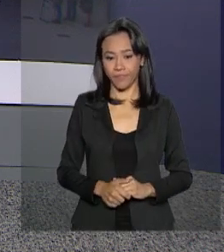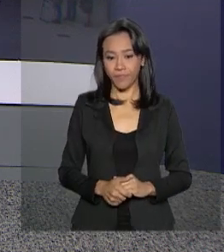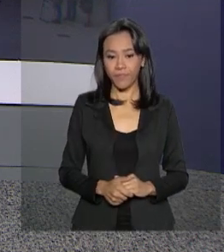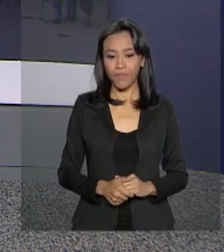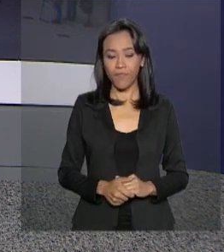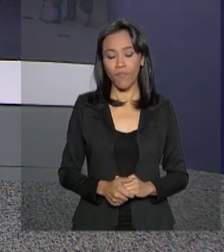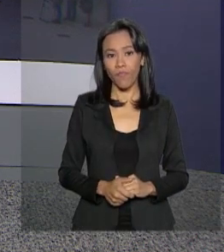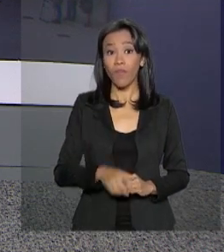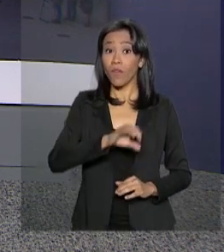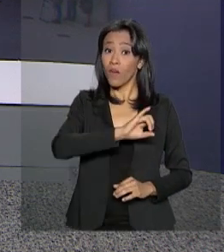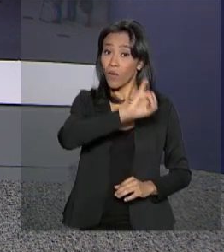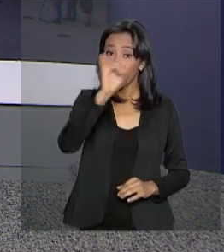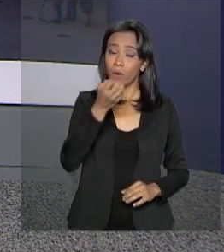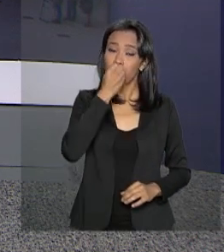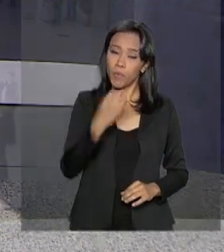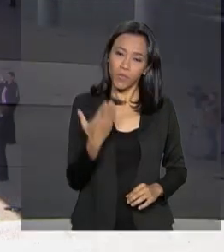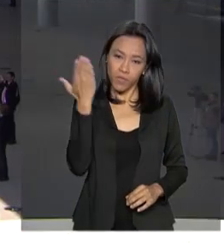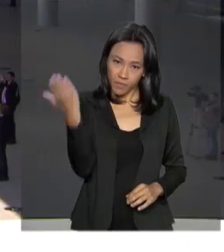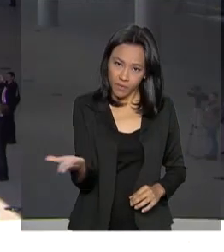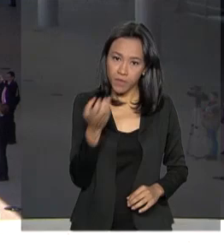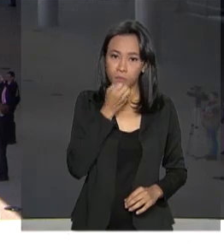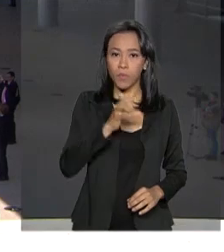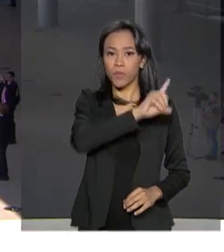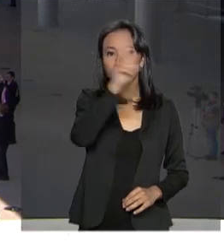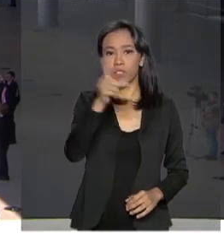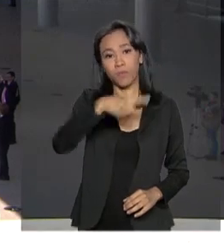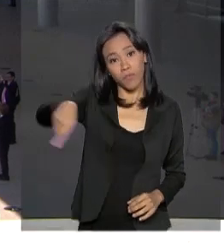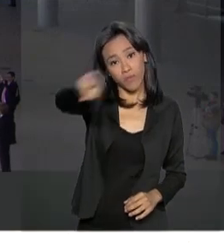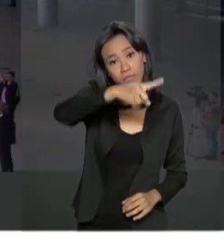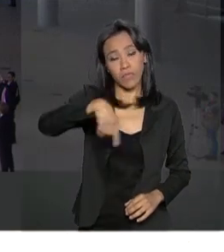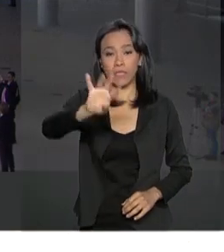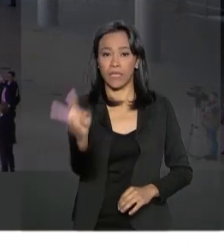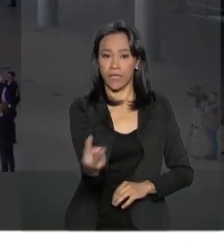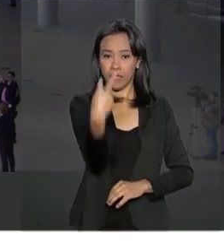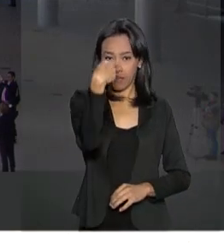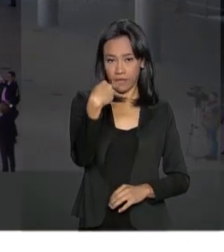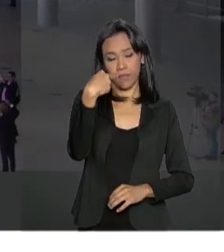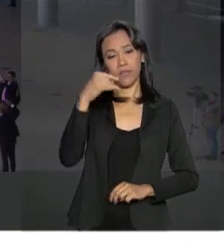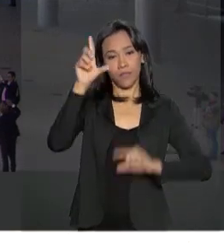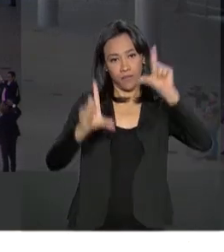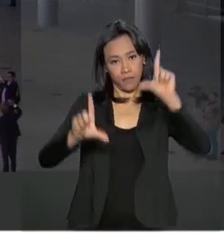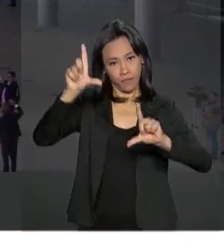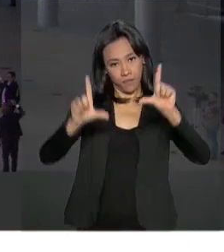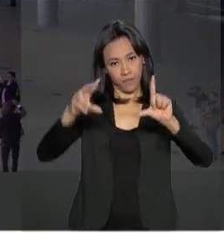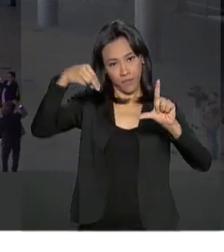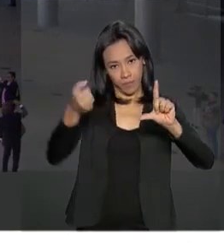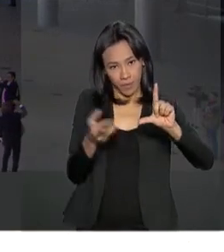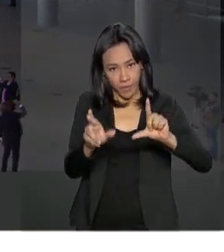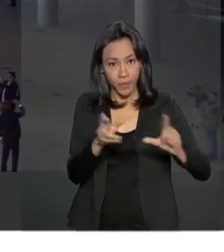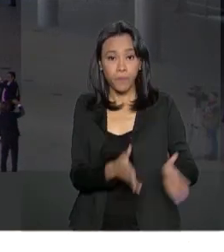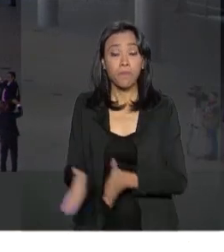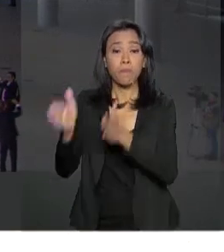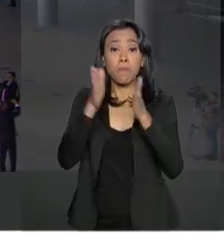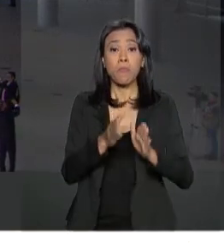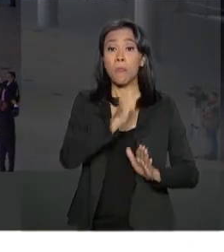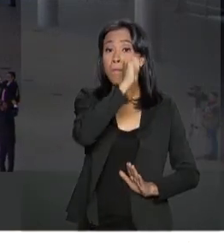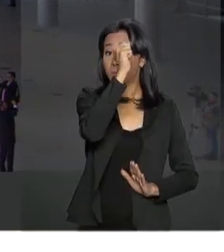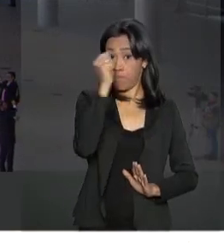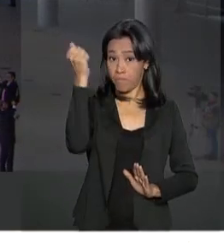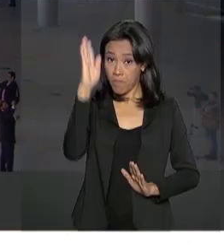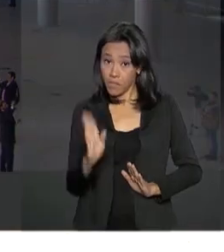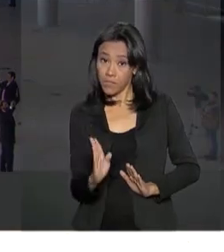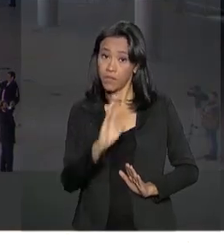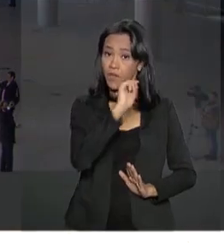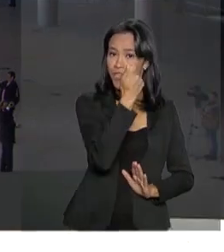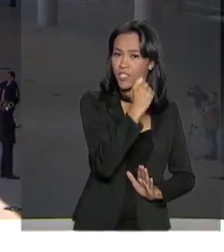Olá, Renata, bom dia para você, bom dia para você que acompanha a NBR e TV do governo federal. Brasil e Argentina são parceiros